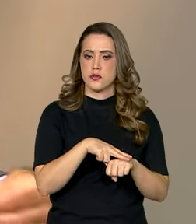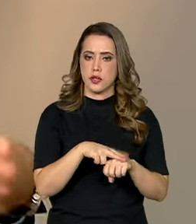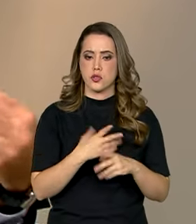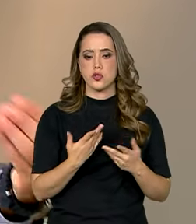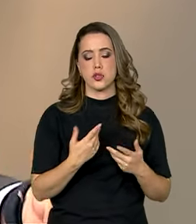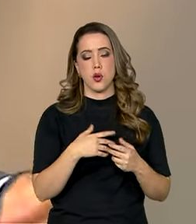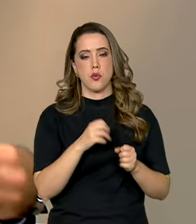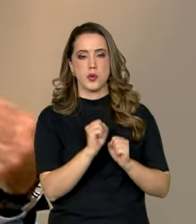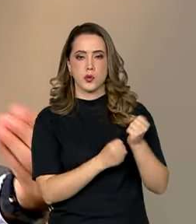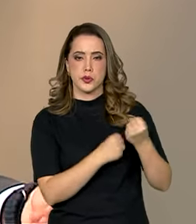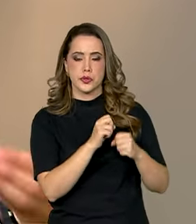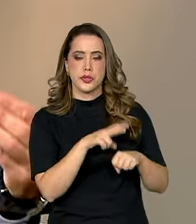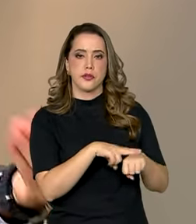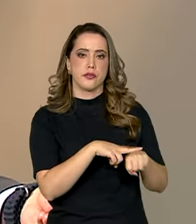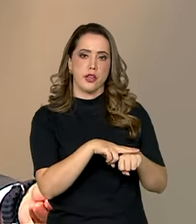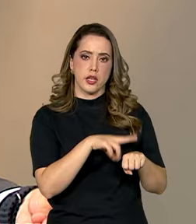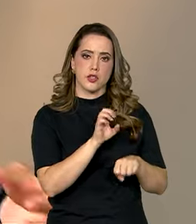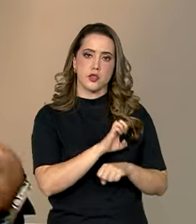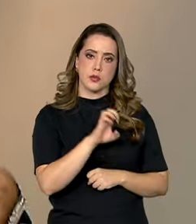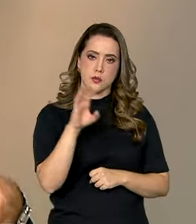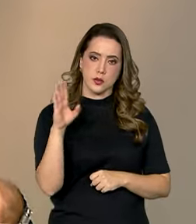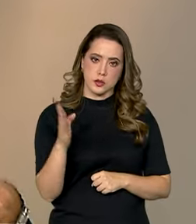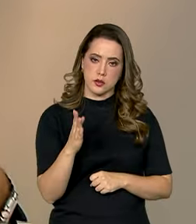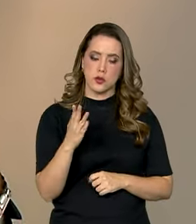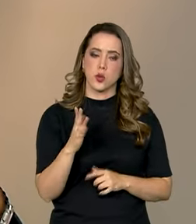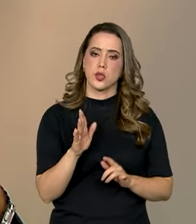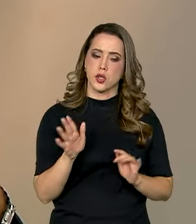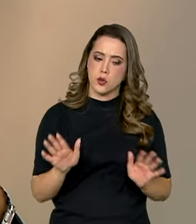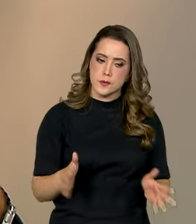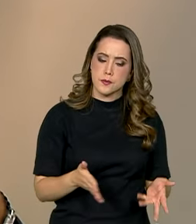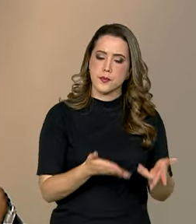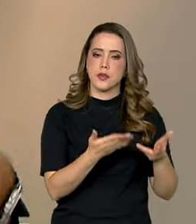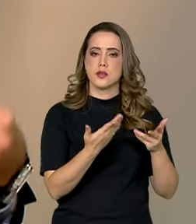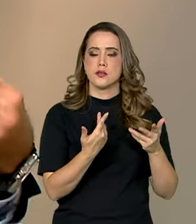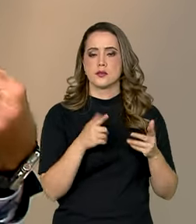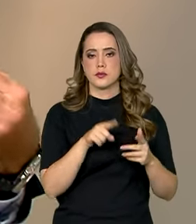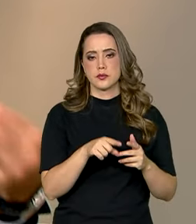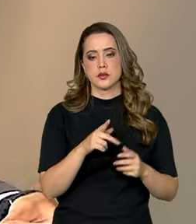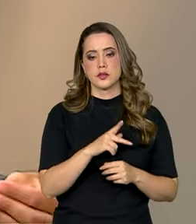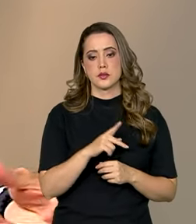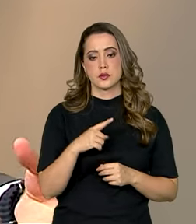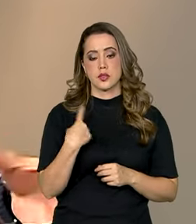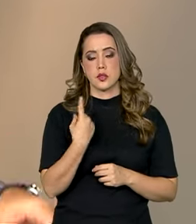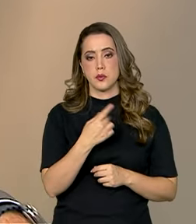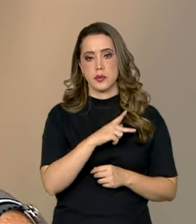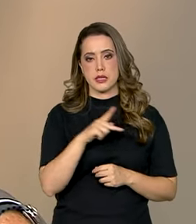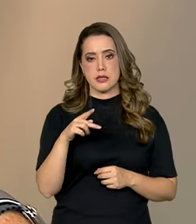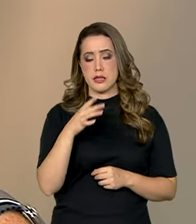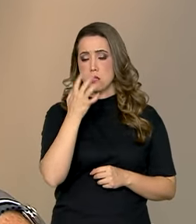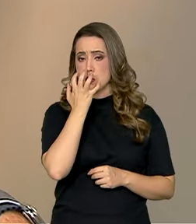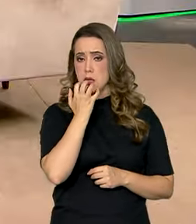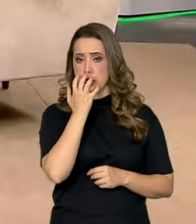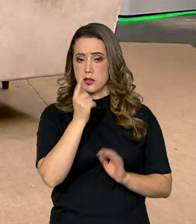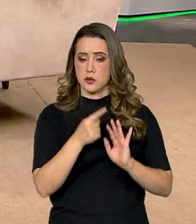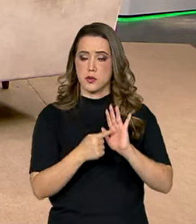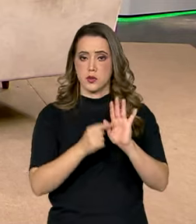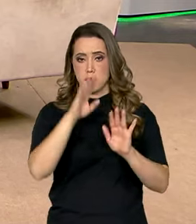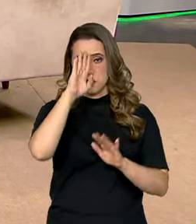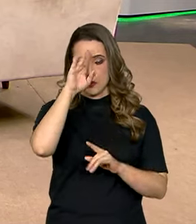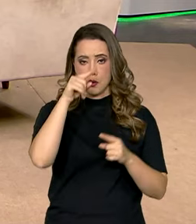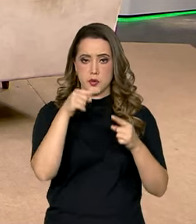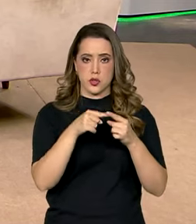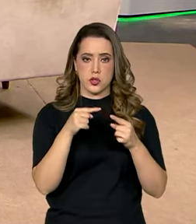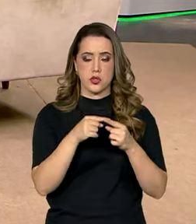Uma indústria verde, inovadora, exportadora e produtiva. E é isso que o presidente Mercado, a gente está colocando como prioridade no BNDES. Agora,